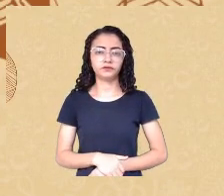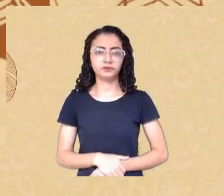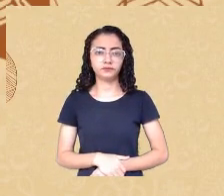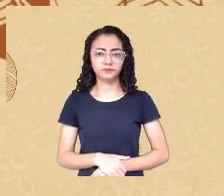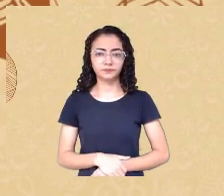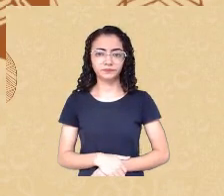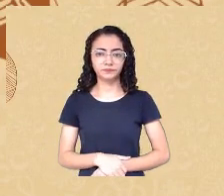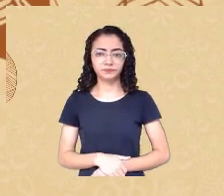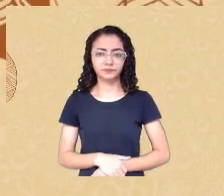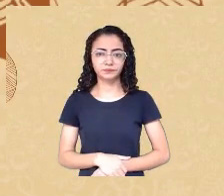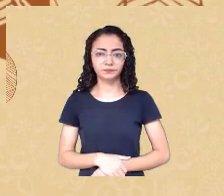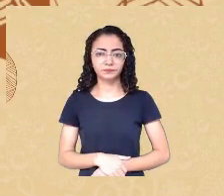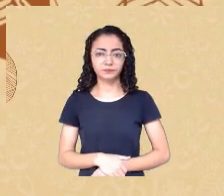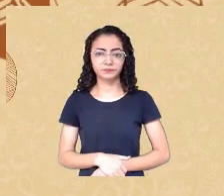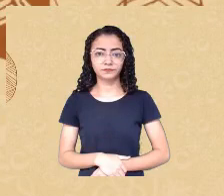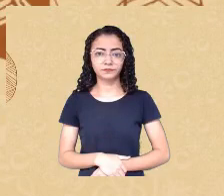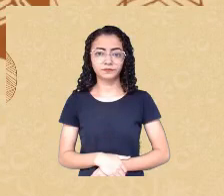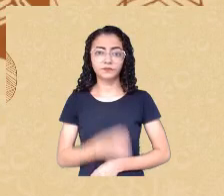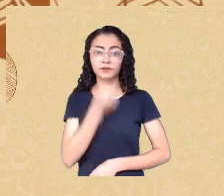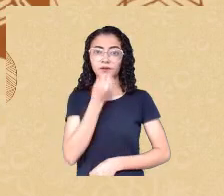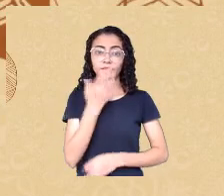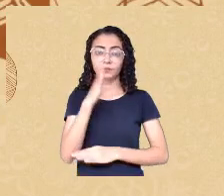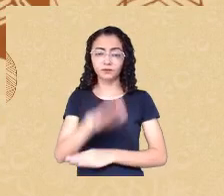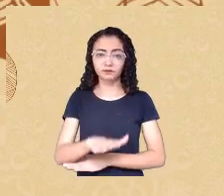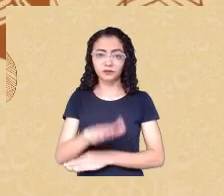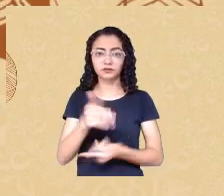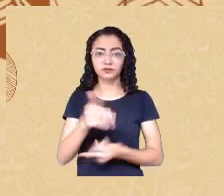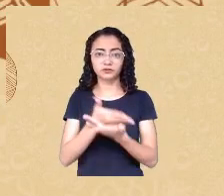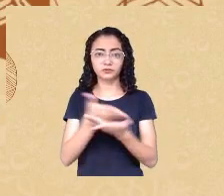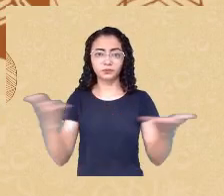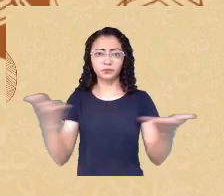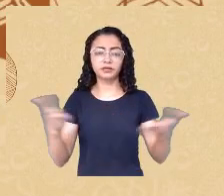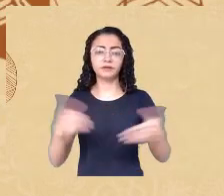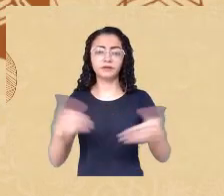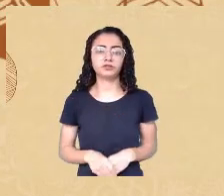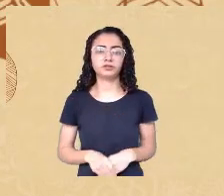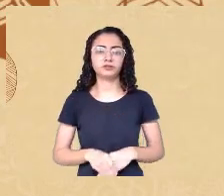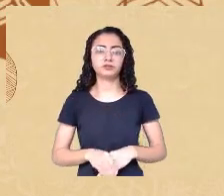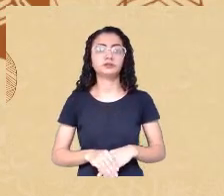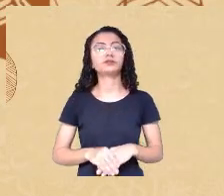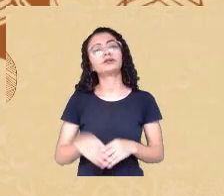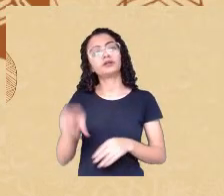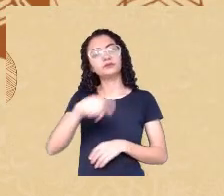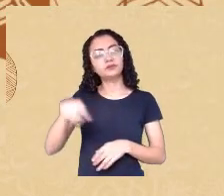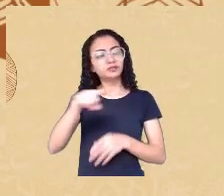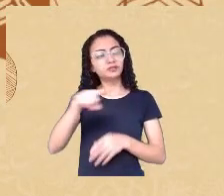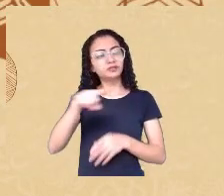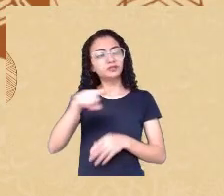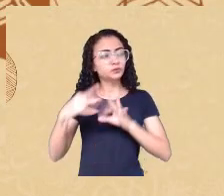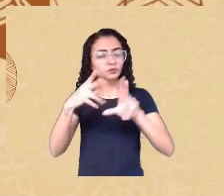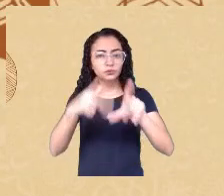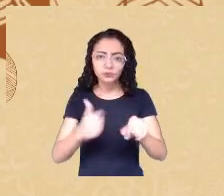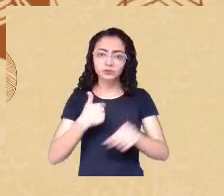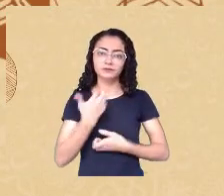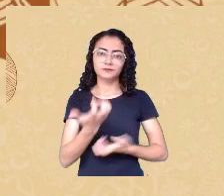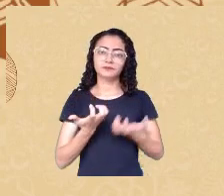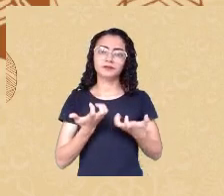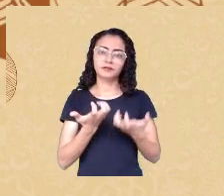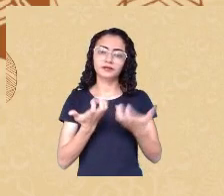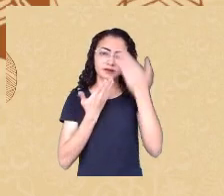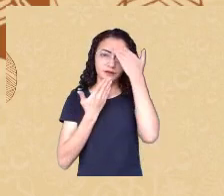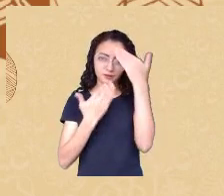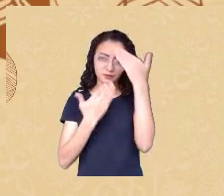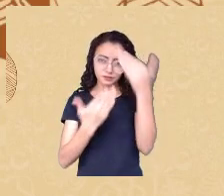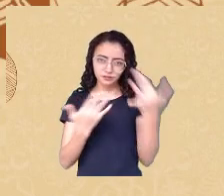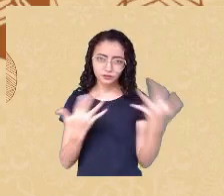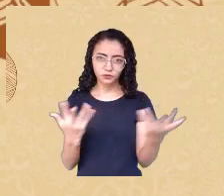Então, boa tarde a todos, a todas e a todos. Gostaria de agradecer imensamente o convite das